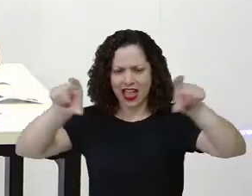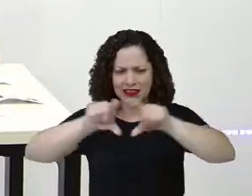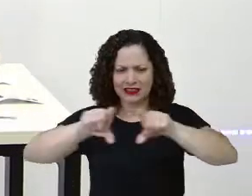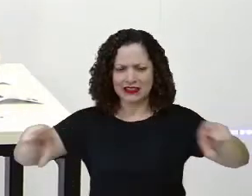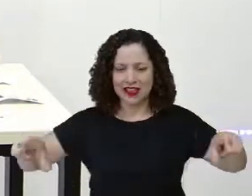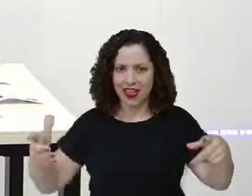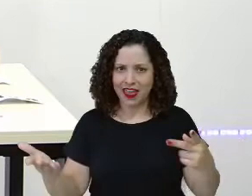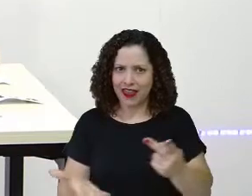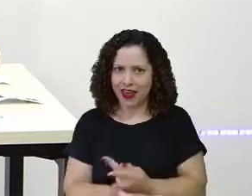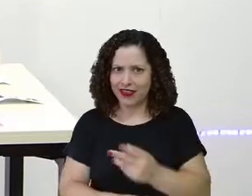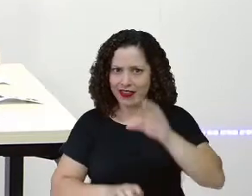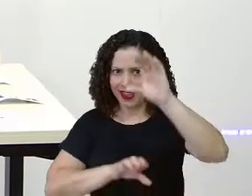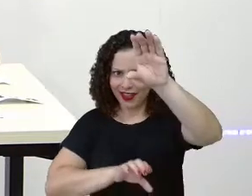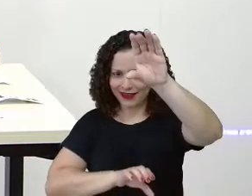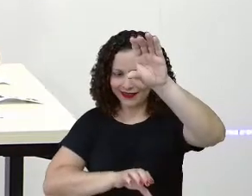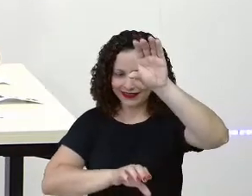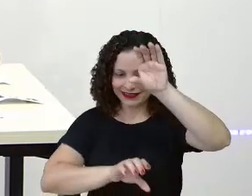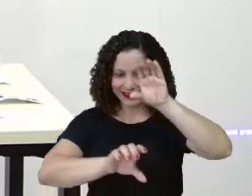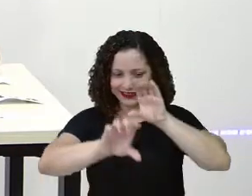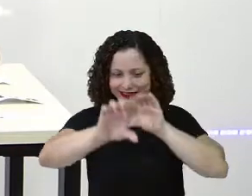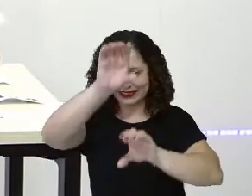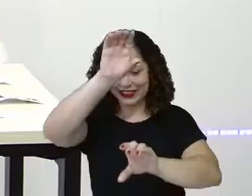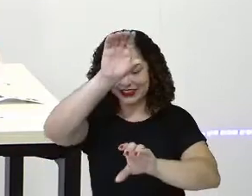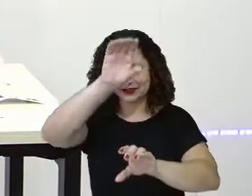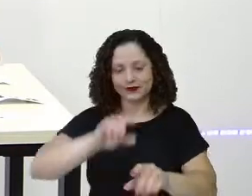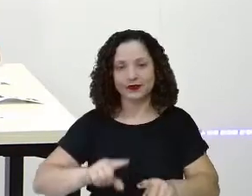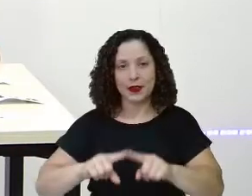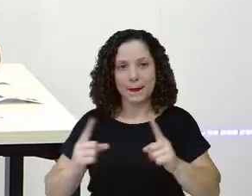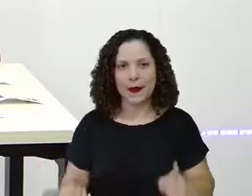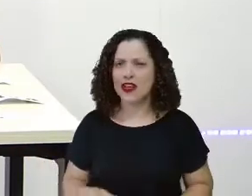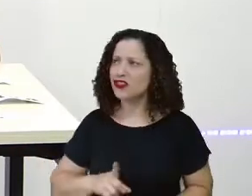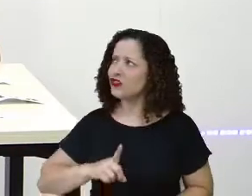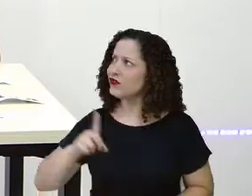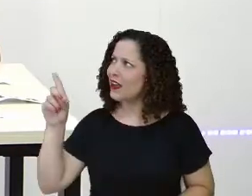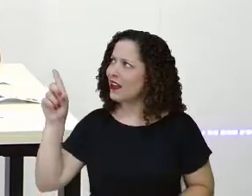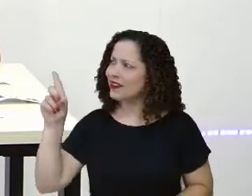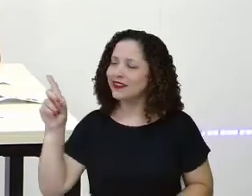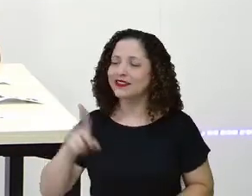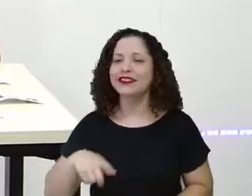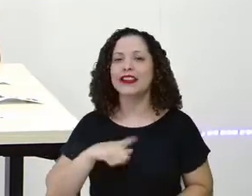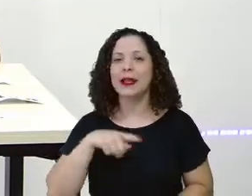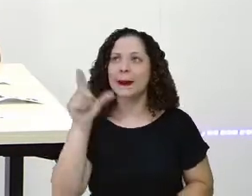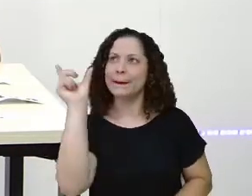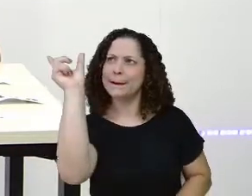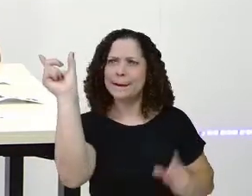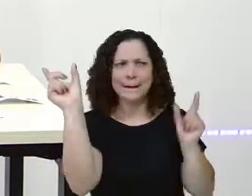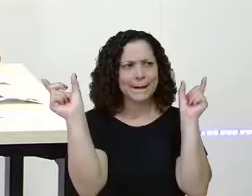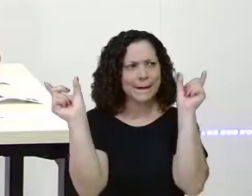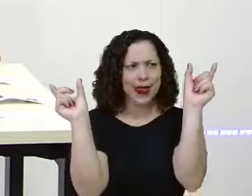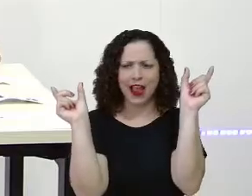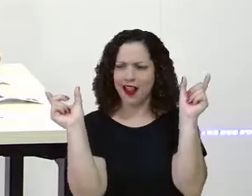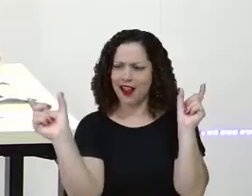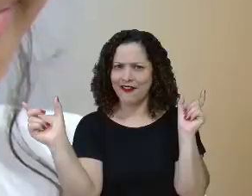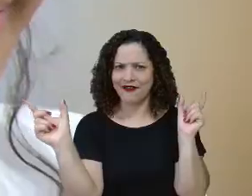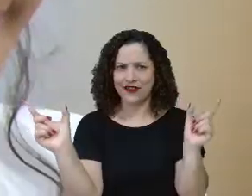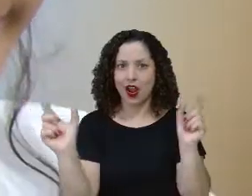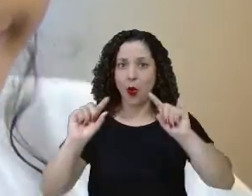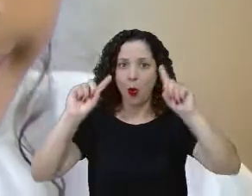ajeitar! E nessas duas frases, tem palavrinhas que rimam, não tem? Quais são as palavrinhas que rimam aí?